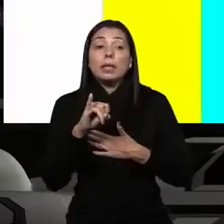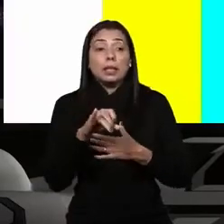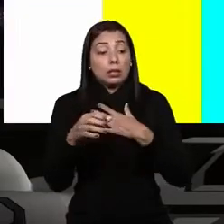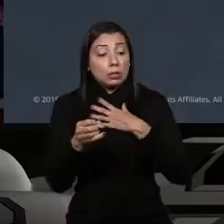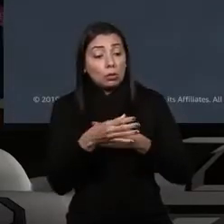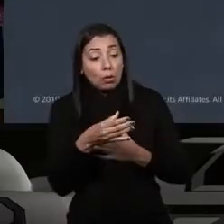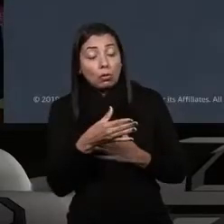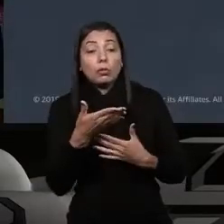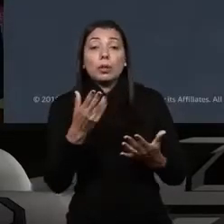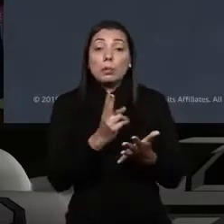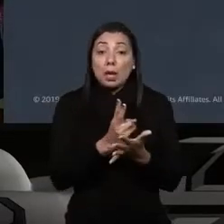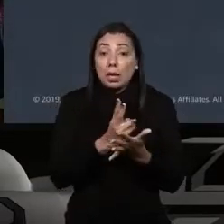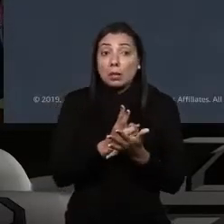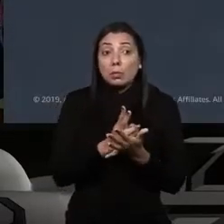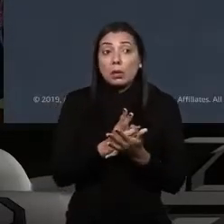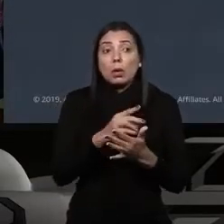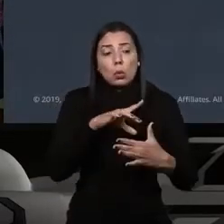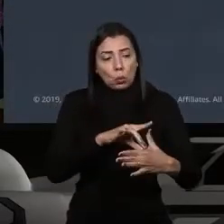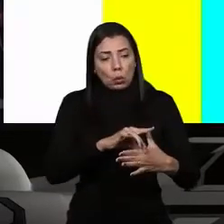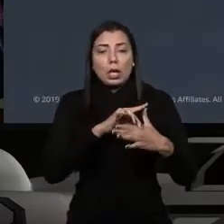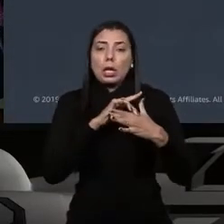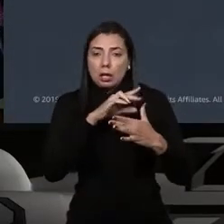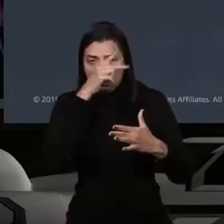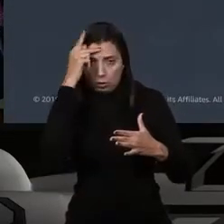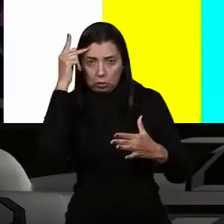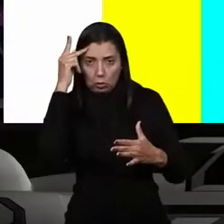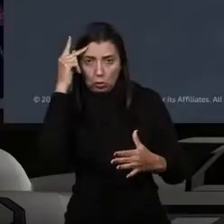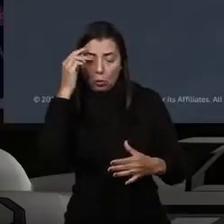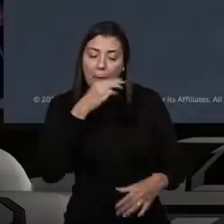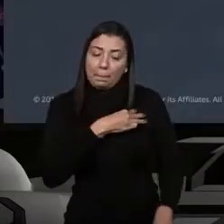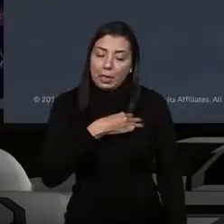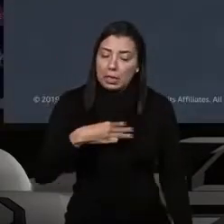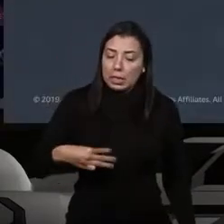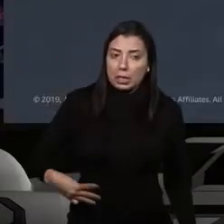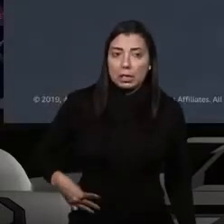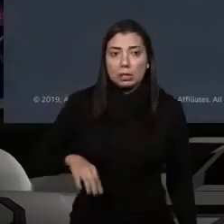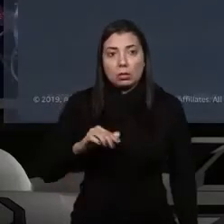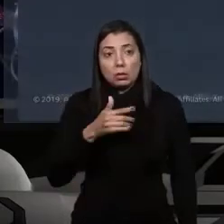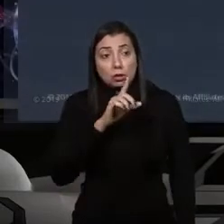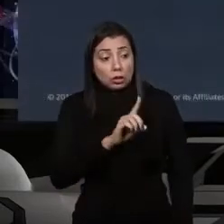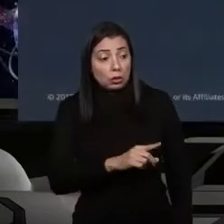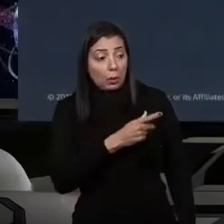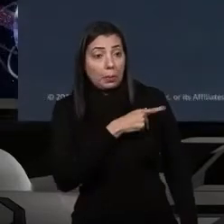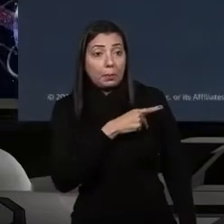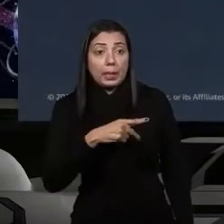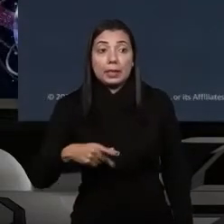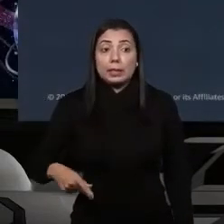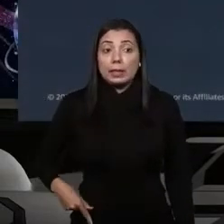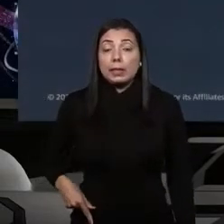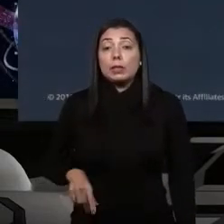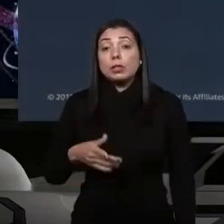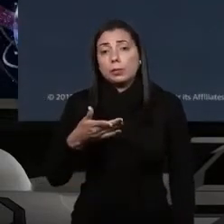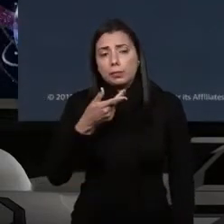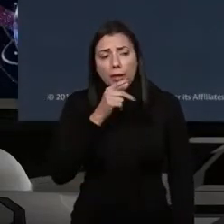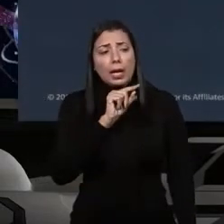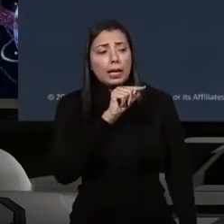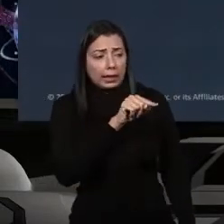Ou seja, o líder, seja o ministro, seja o diretor-presidente, enfim, aquele